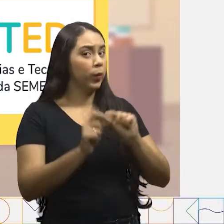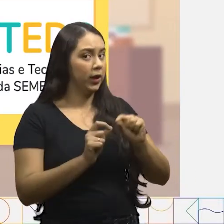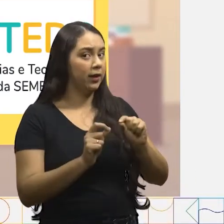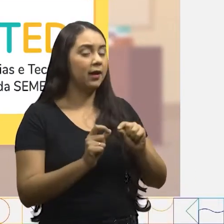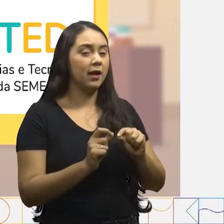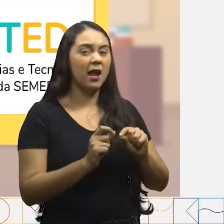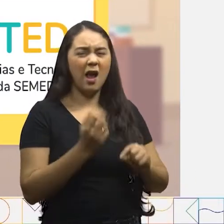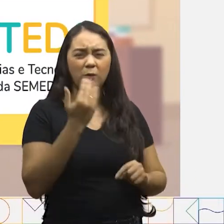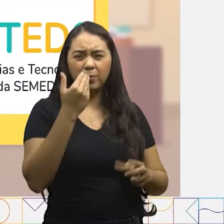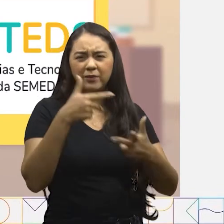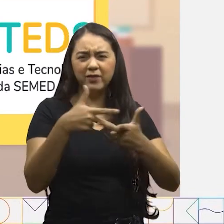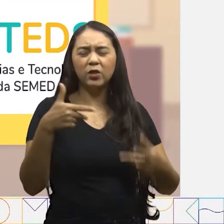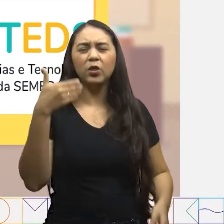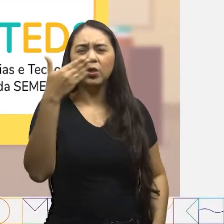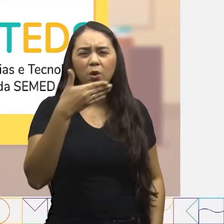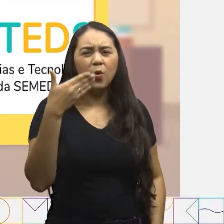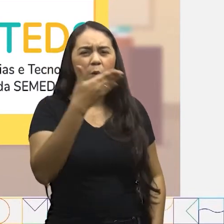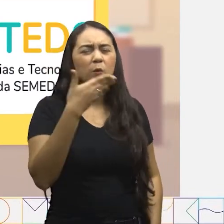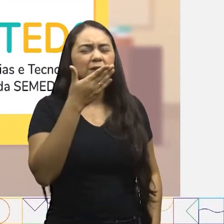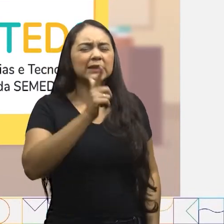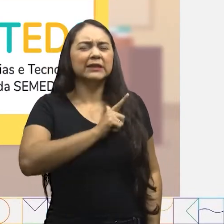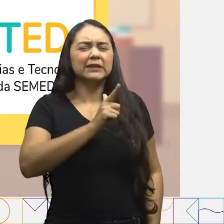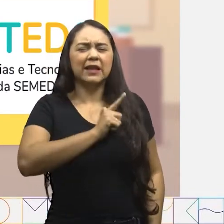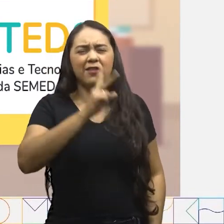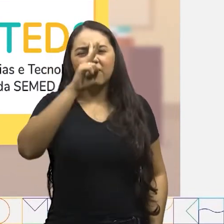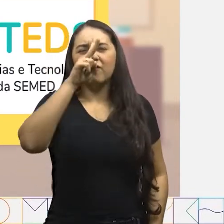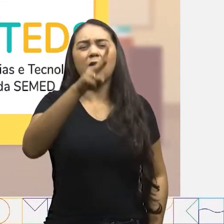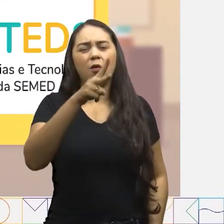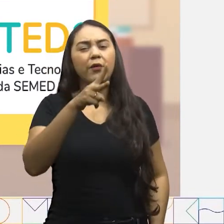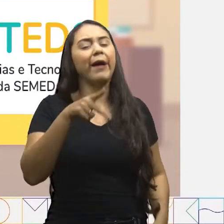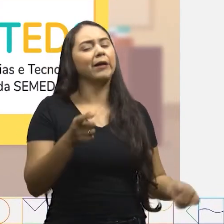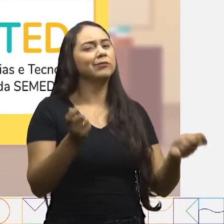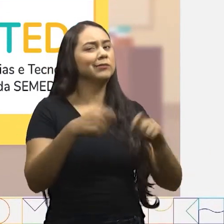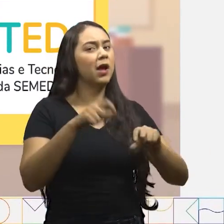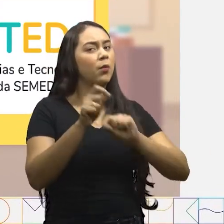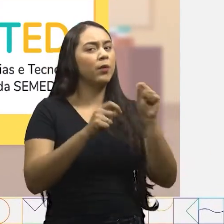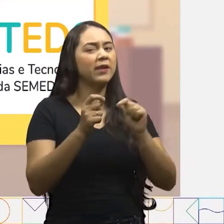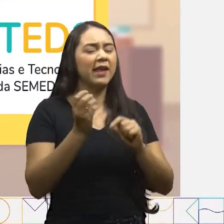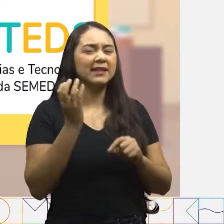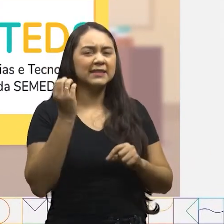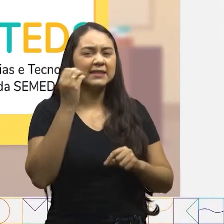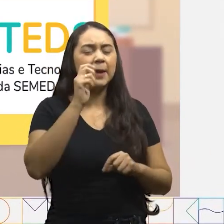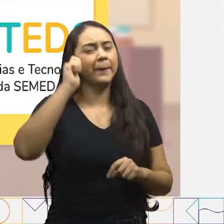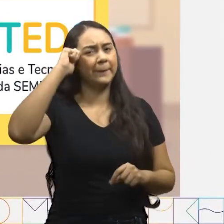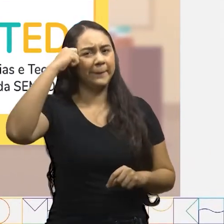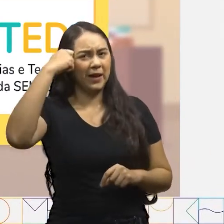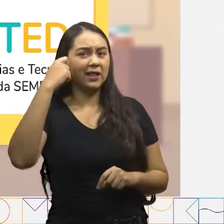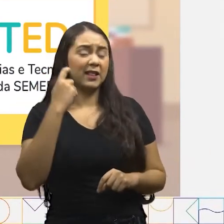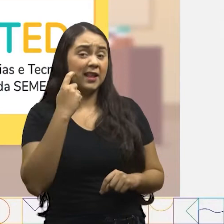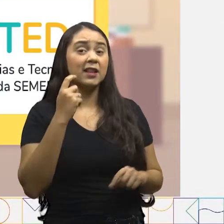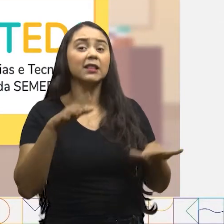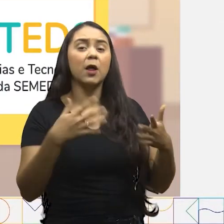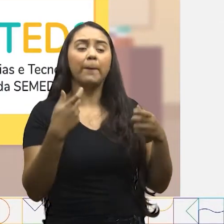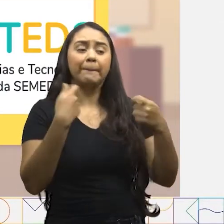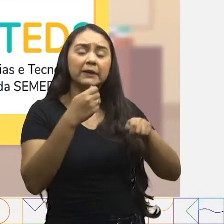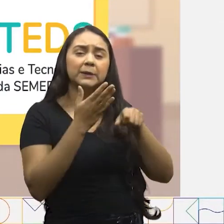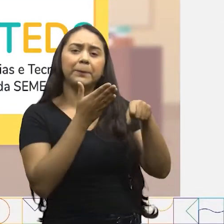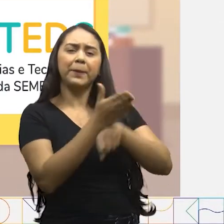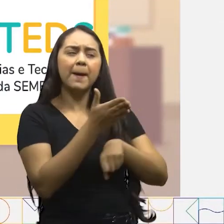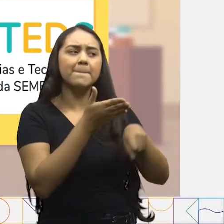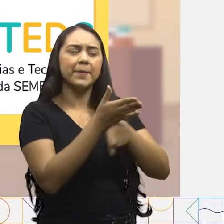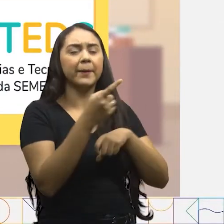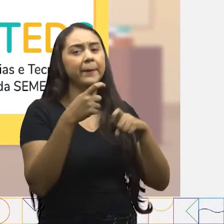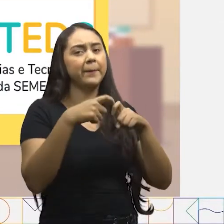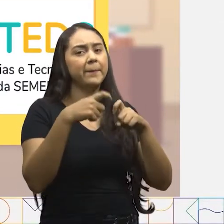alimentos são muito doces E bastante açúcar podem causar cáries Devemos visitar um